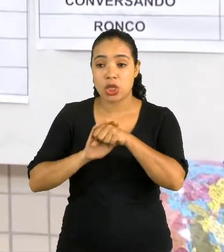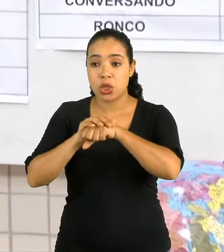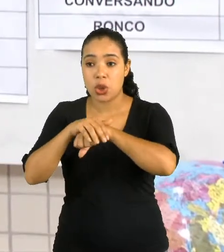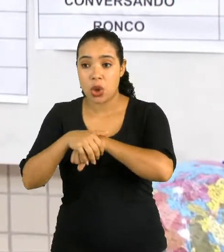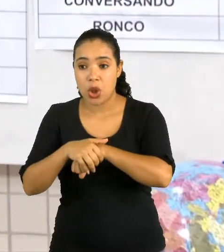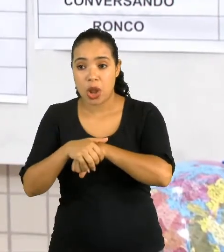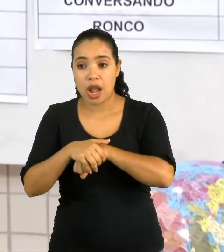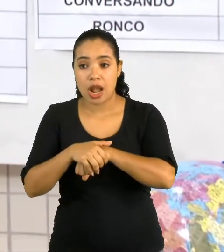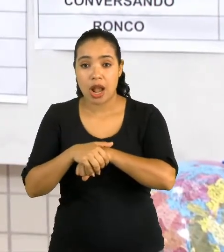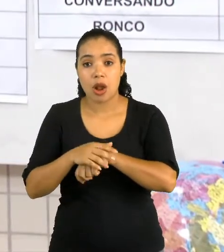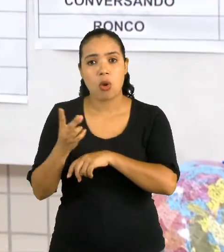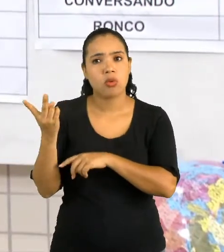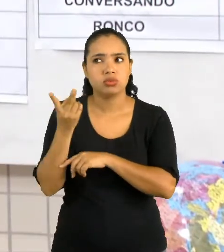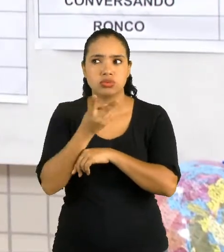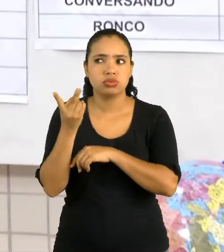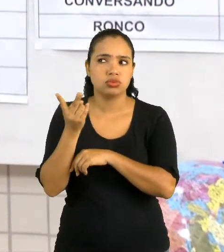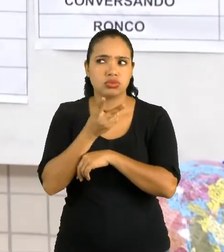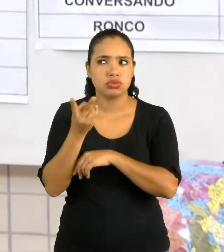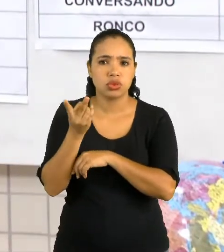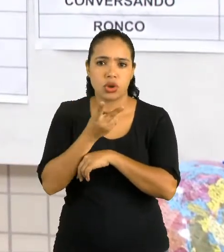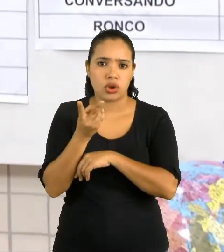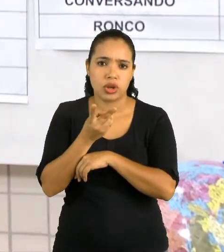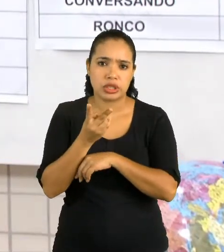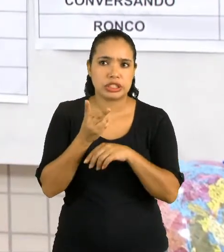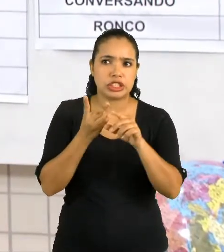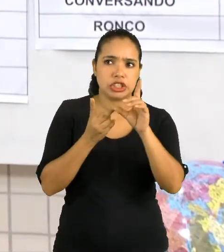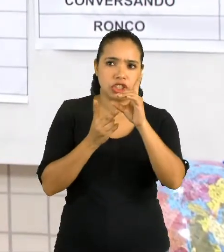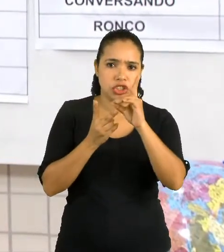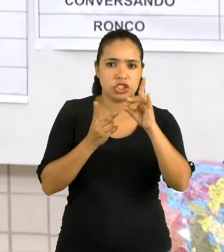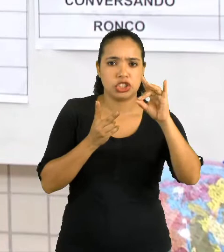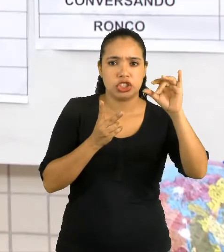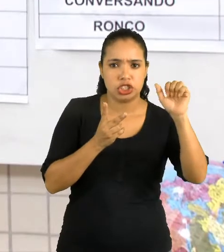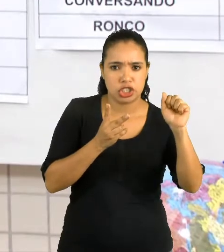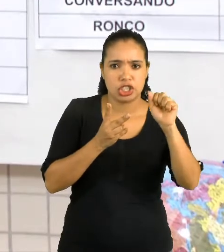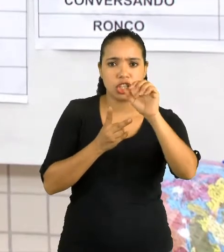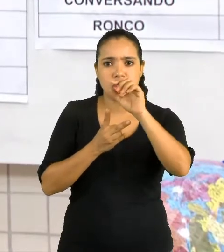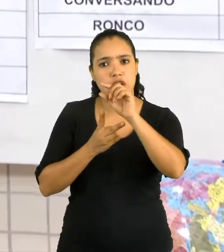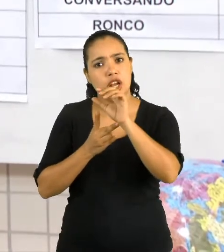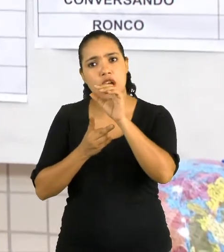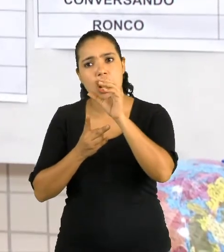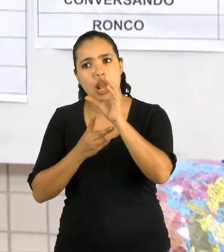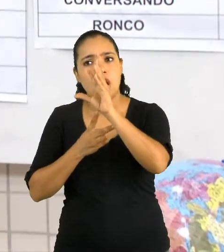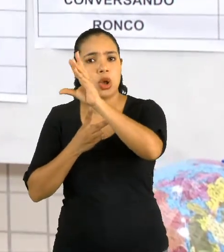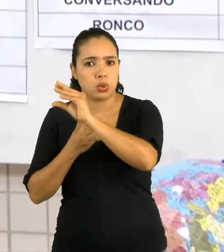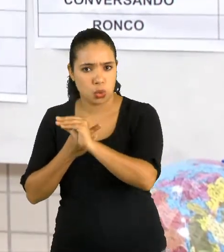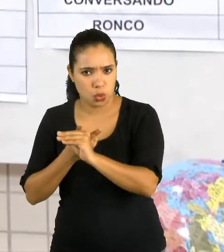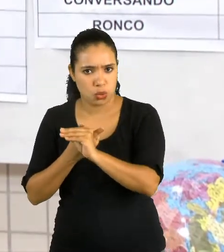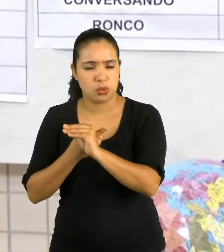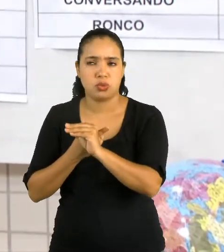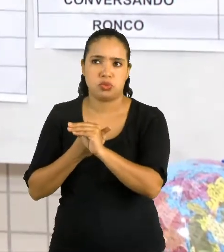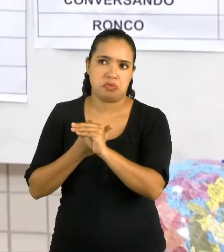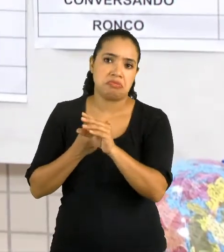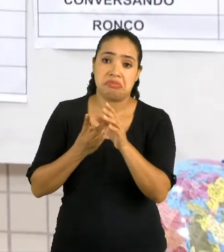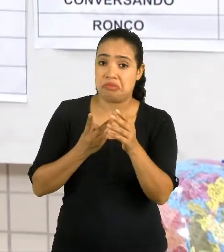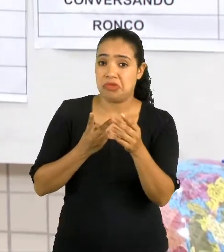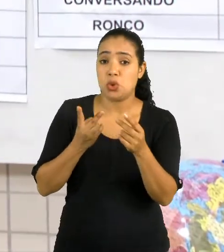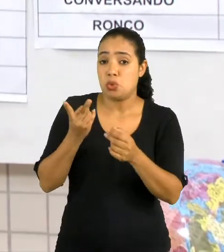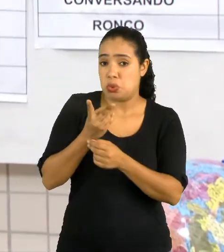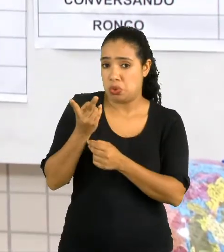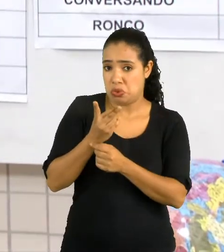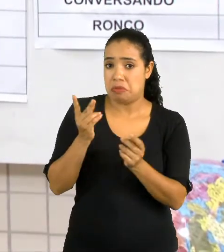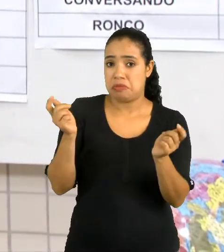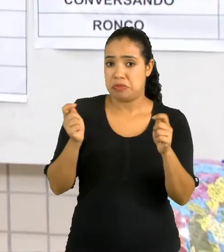ou ambos, certo? Lembrando que nós vamos fazer isso de acordo com a nossa